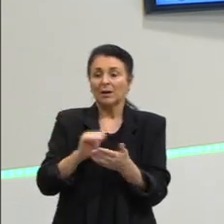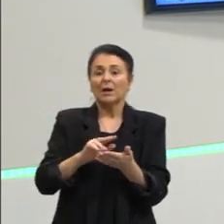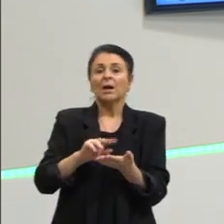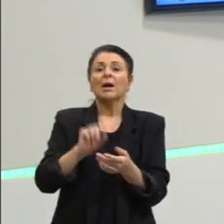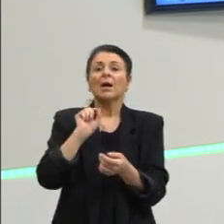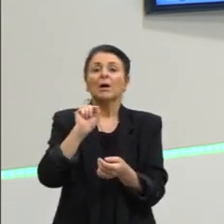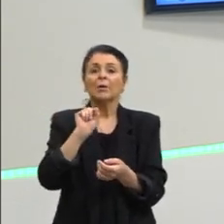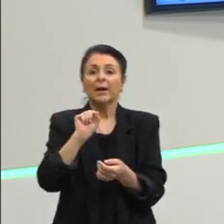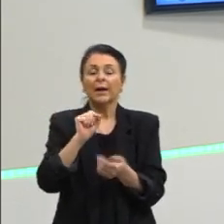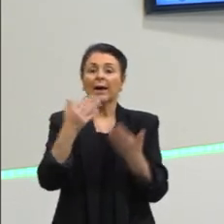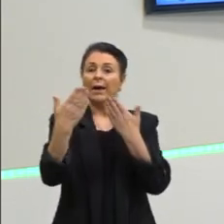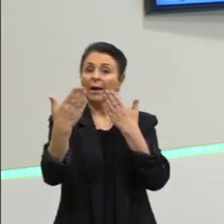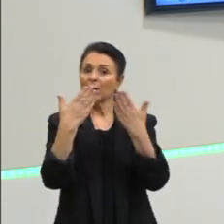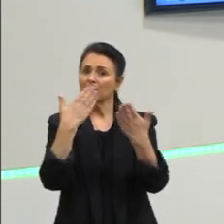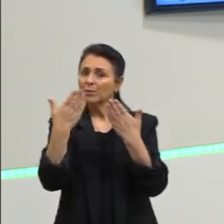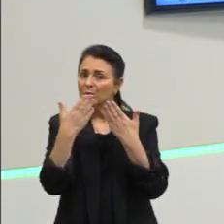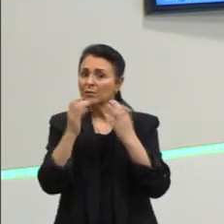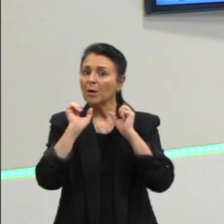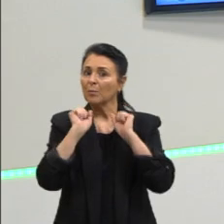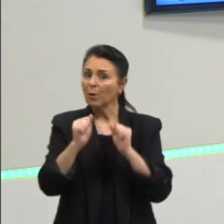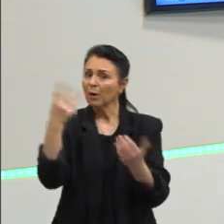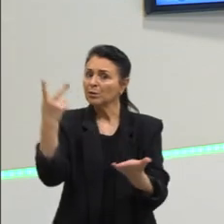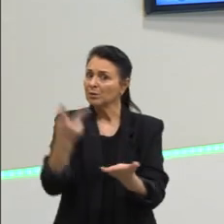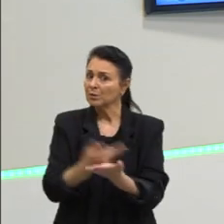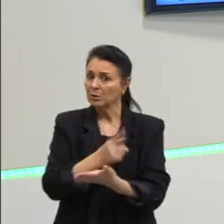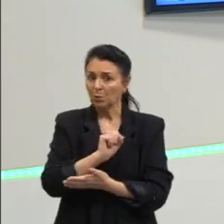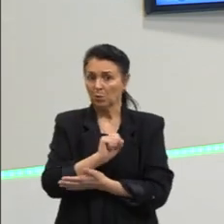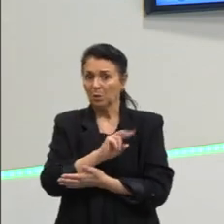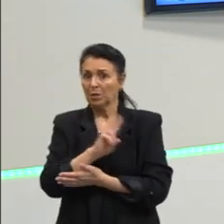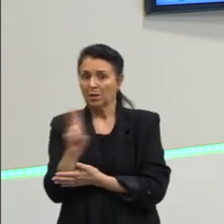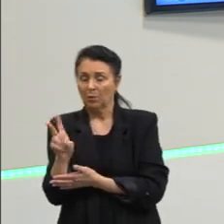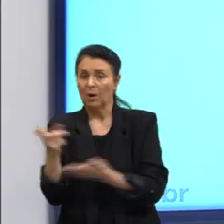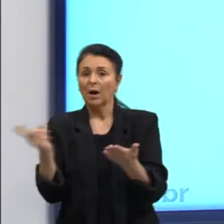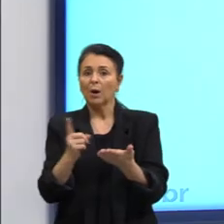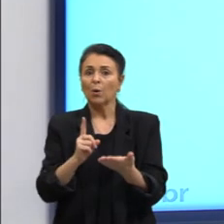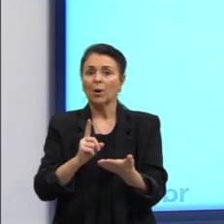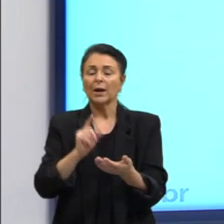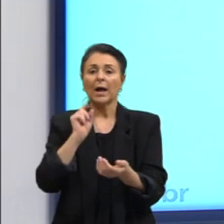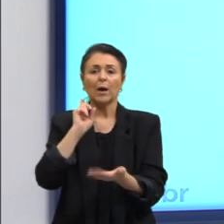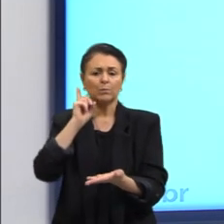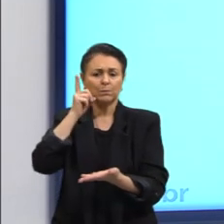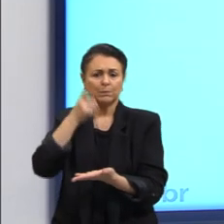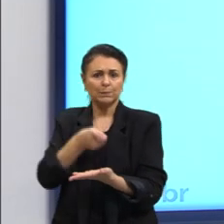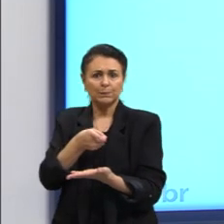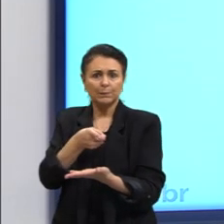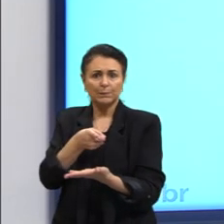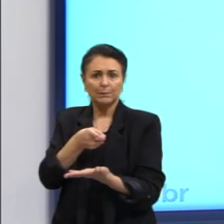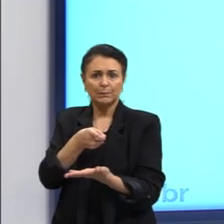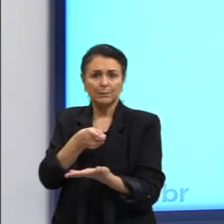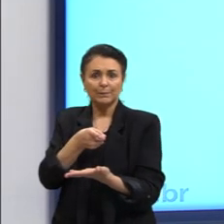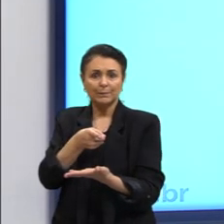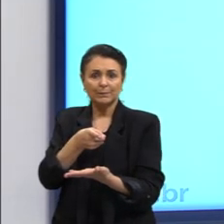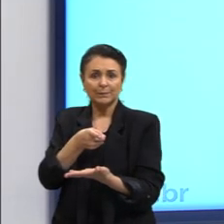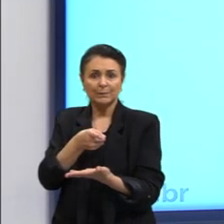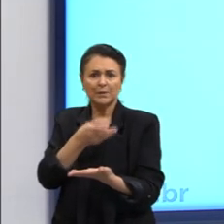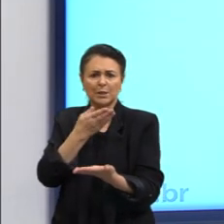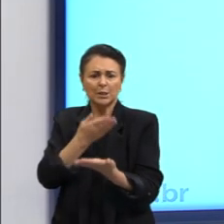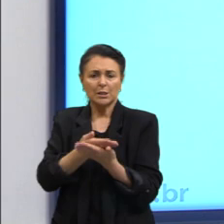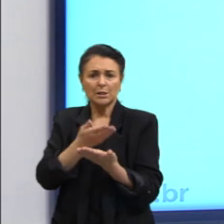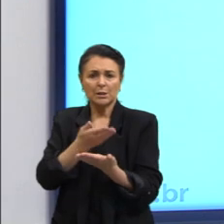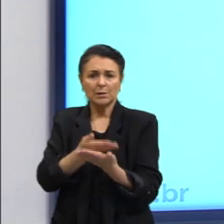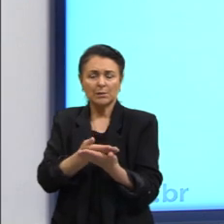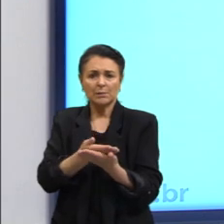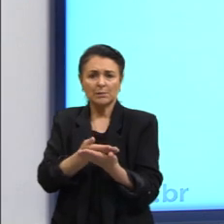Mas é uma dúvida É uma possibilidade Um desejo E o imperativo Para dar ordem Ou instruções Estude